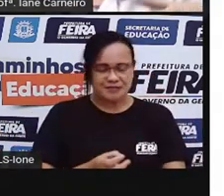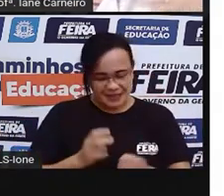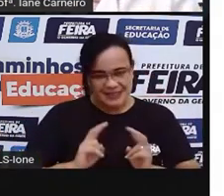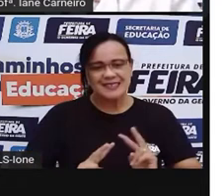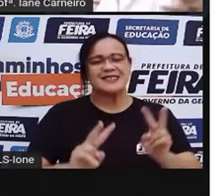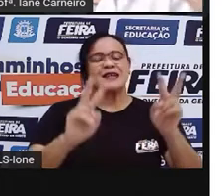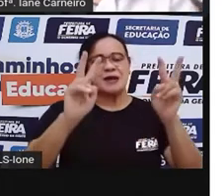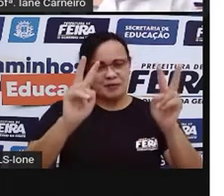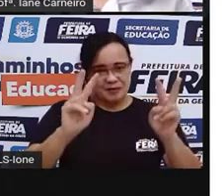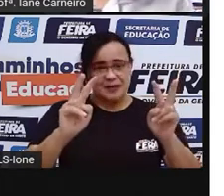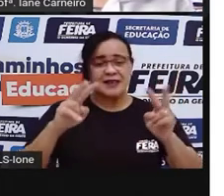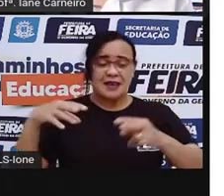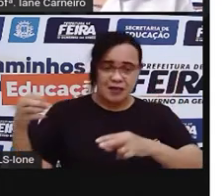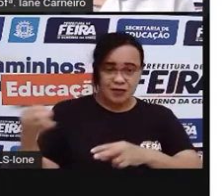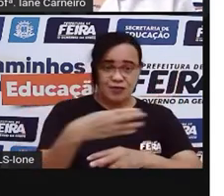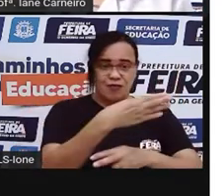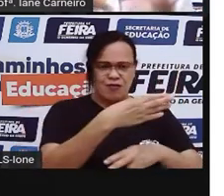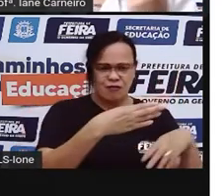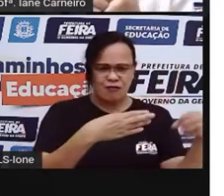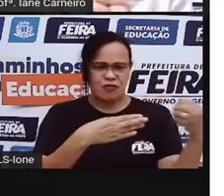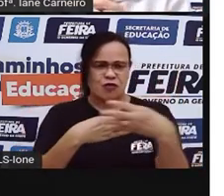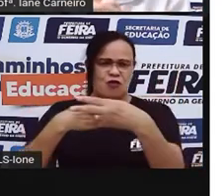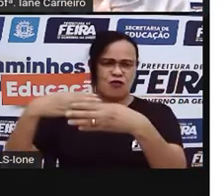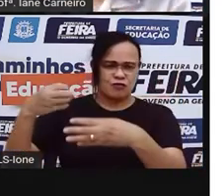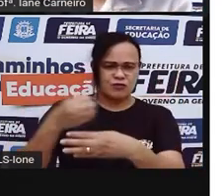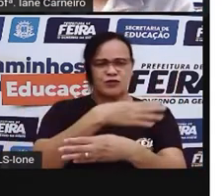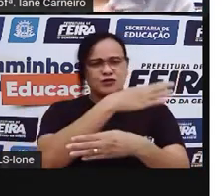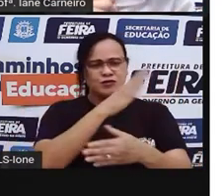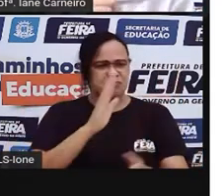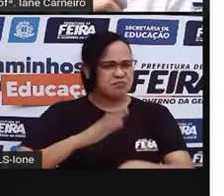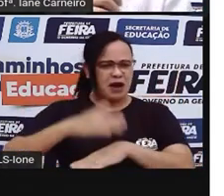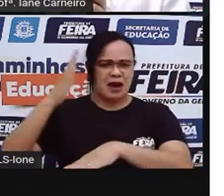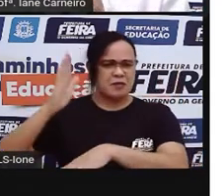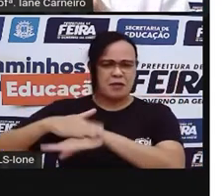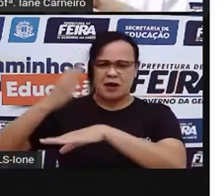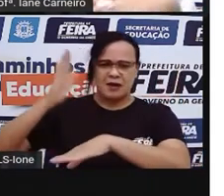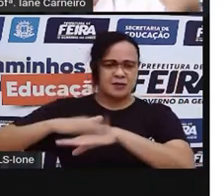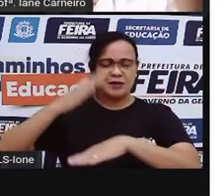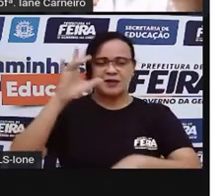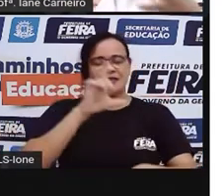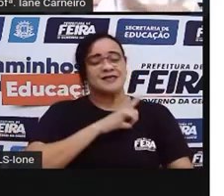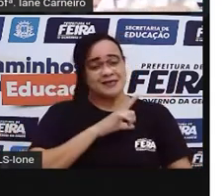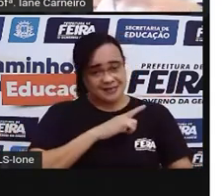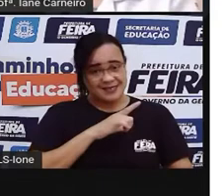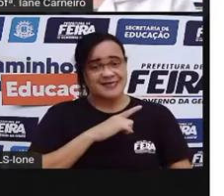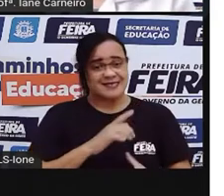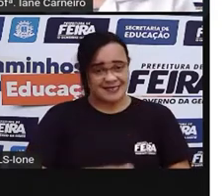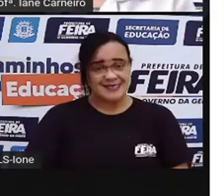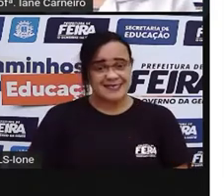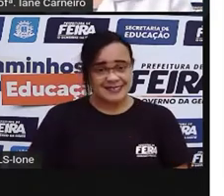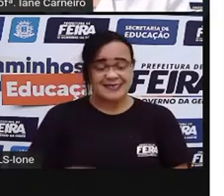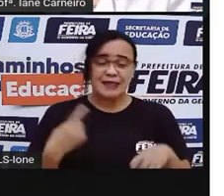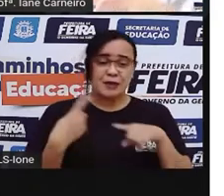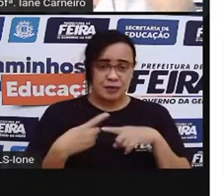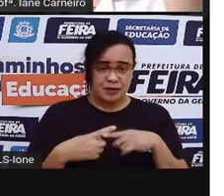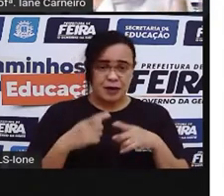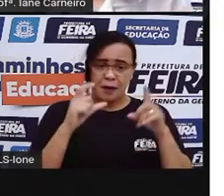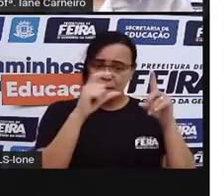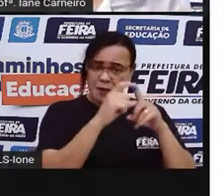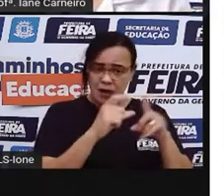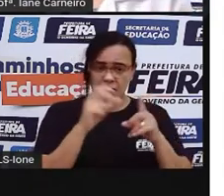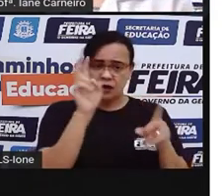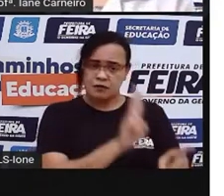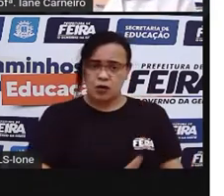cada vez mais, elas se renovarem. Então, como a gente viu no livro, é que as palavras, a gente pode usar elas. De